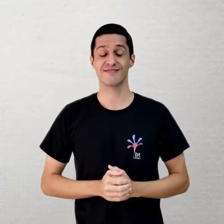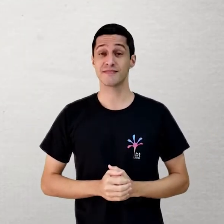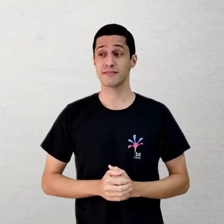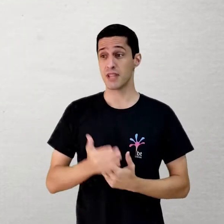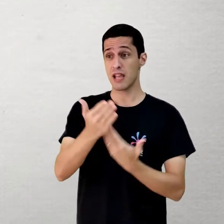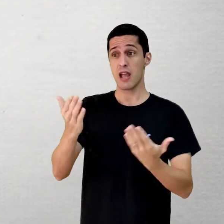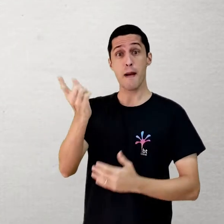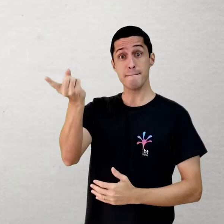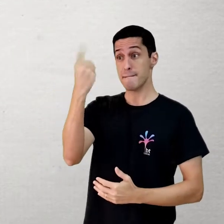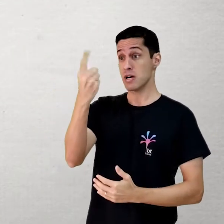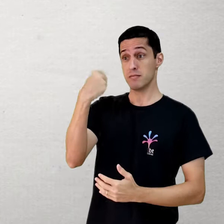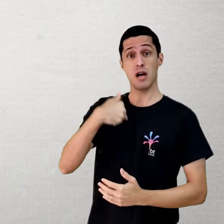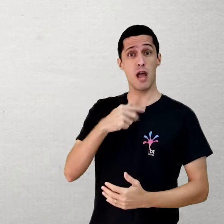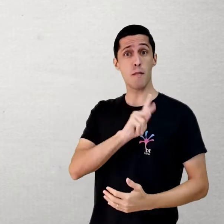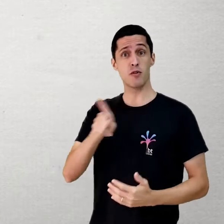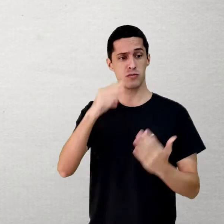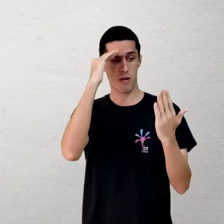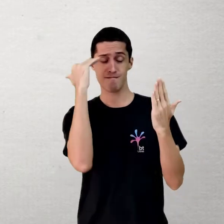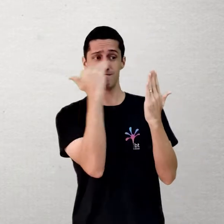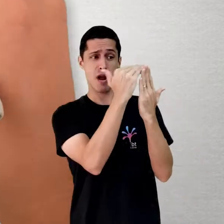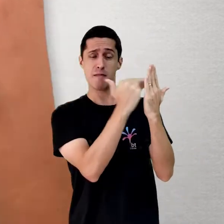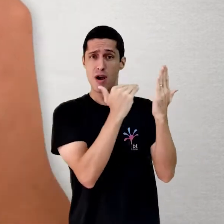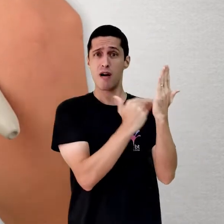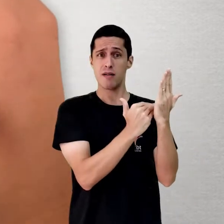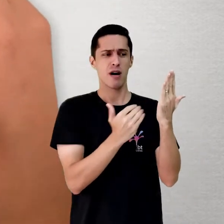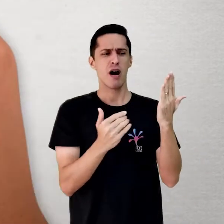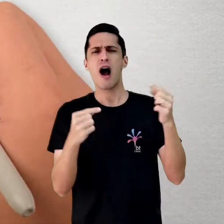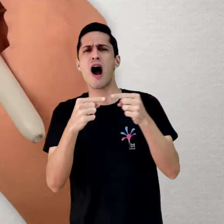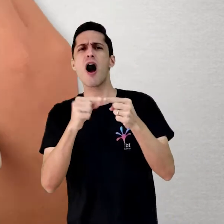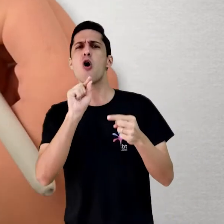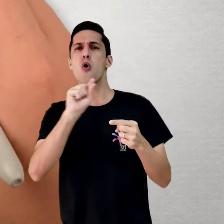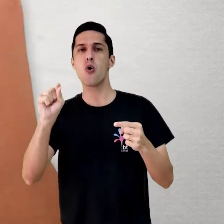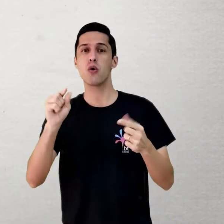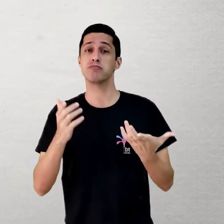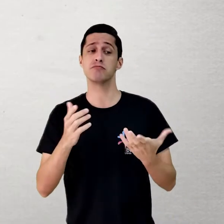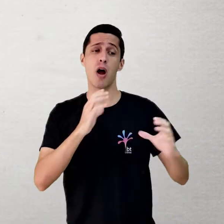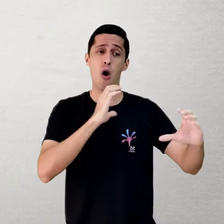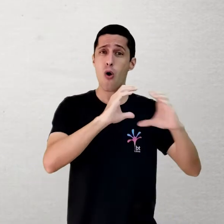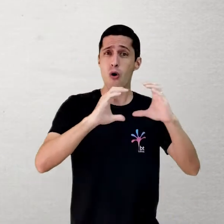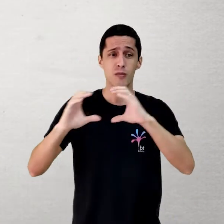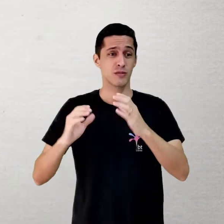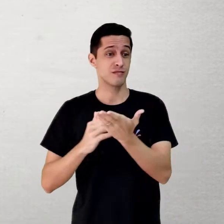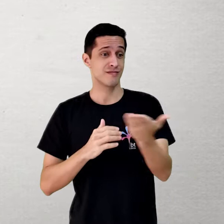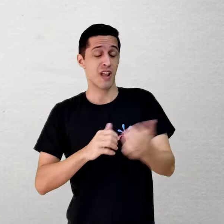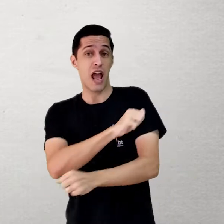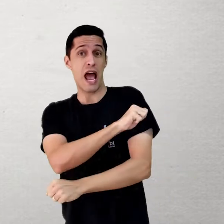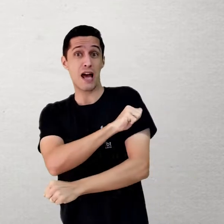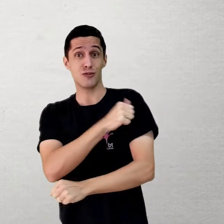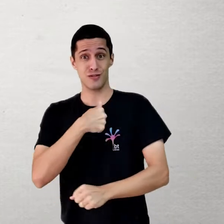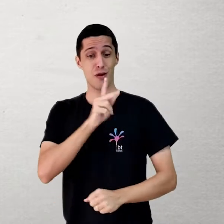colocadas ao professor frequentemente se relacionam com as ações de comunicação entre os atores do processo de ensino e